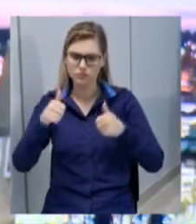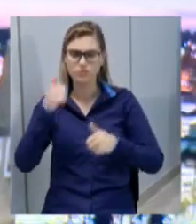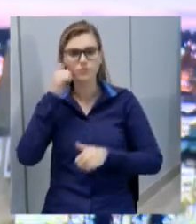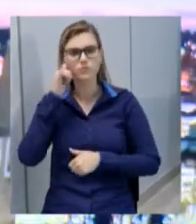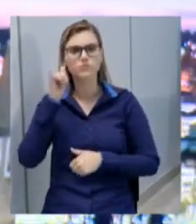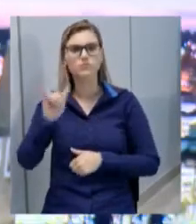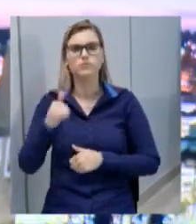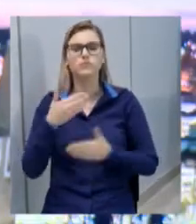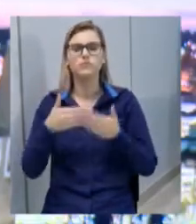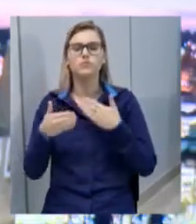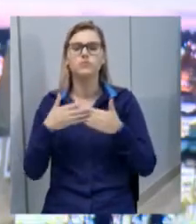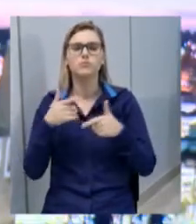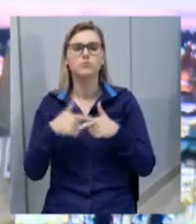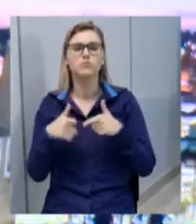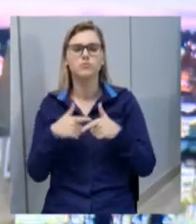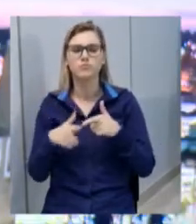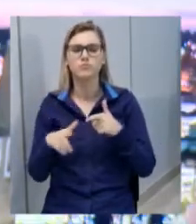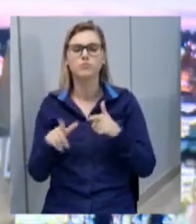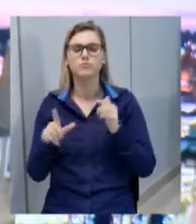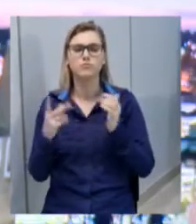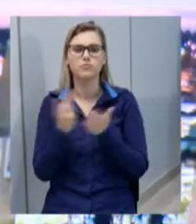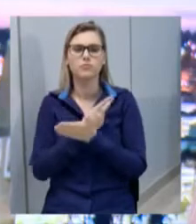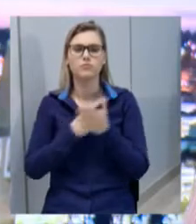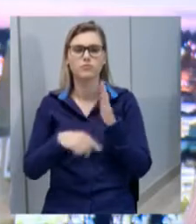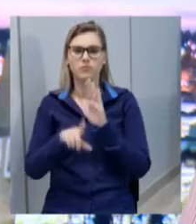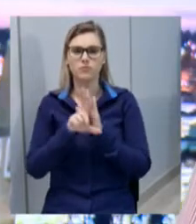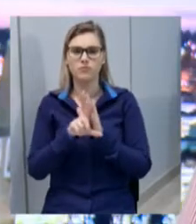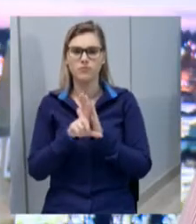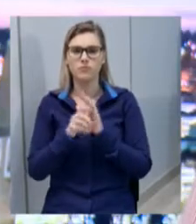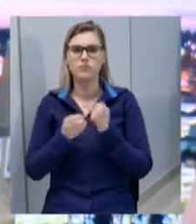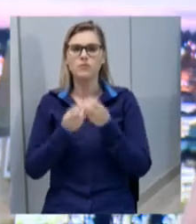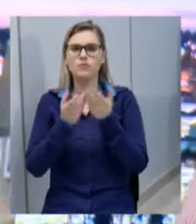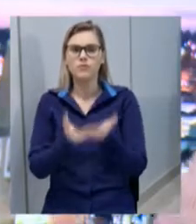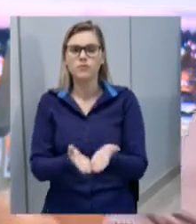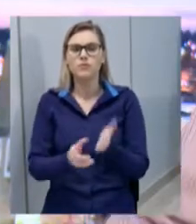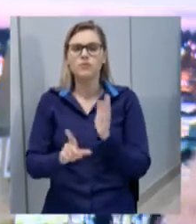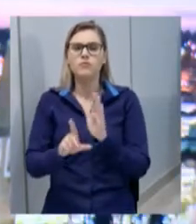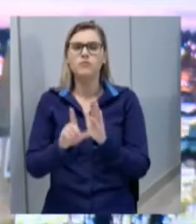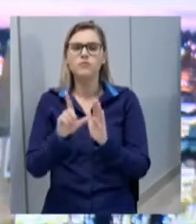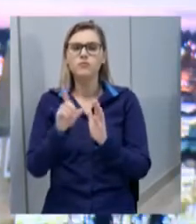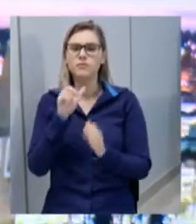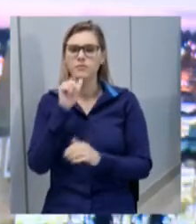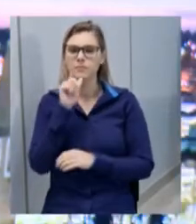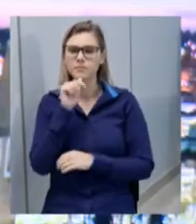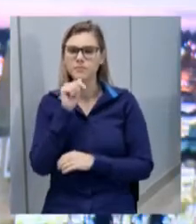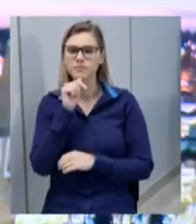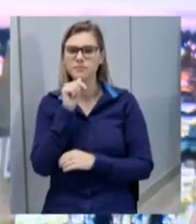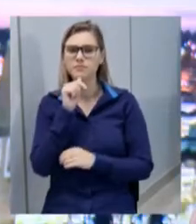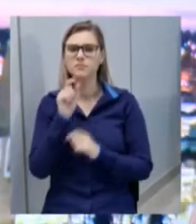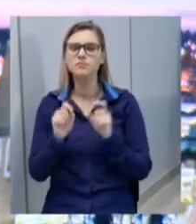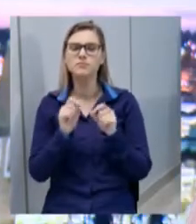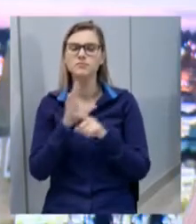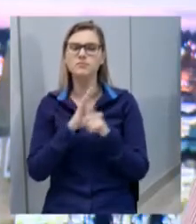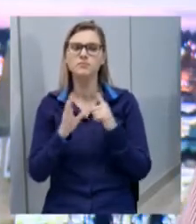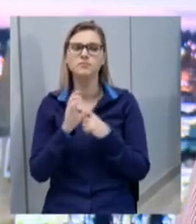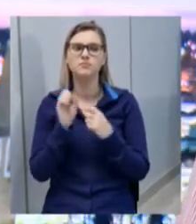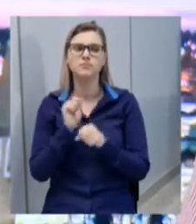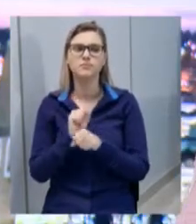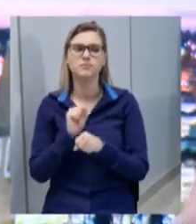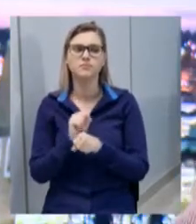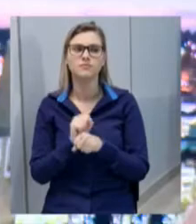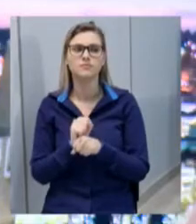de ilegalidade na concessão da outorga tão sonhada por aquela comunidade.